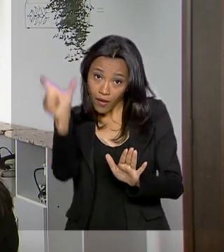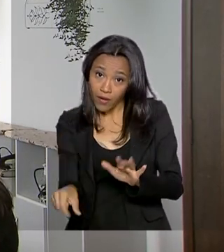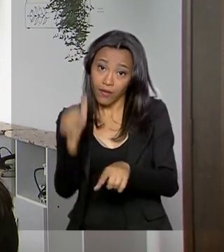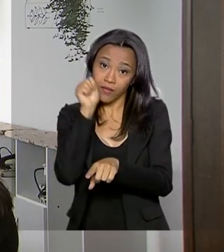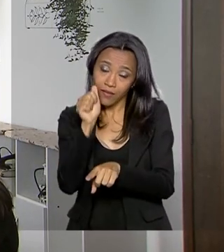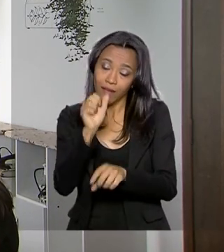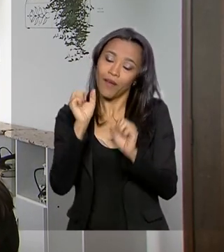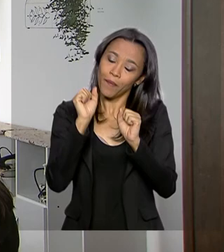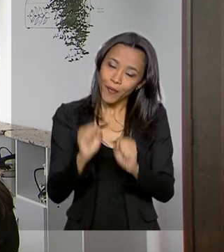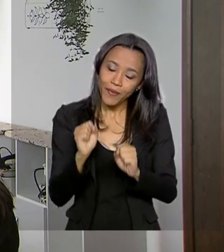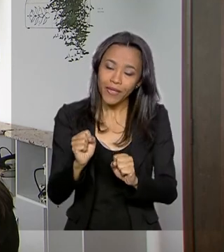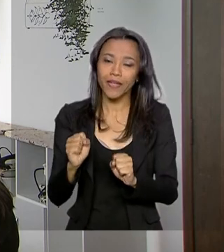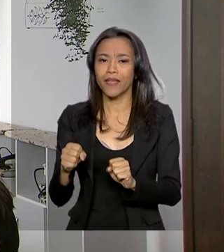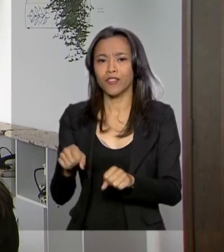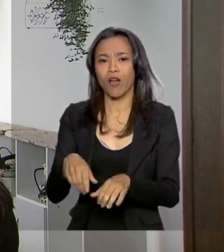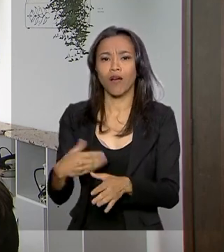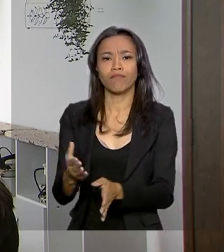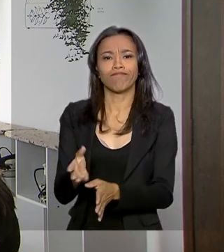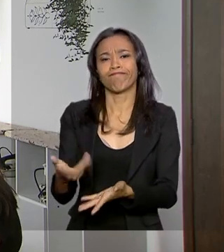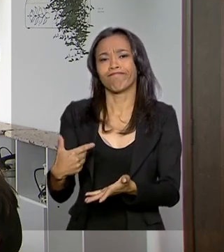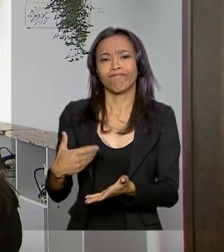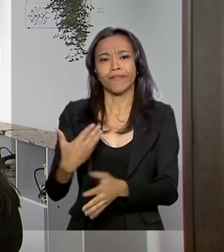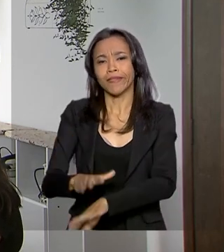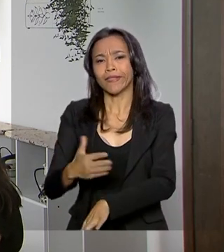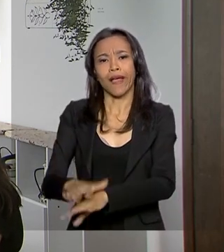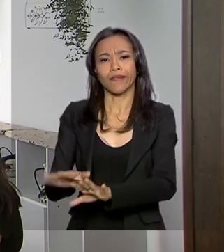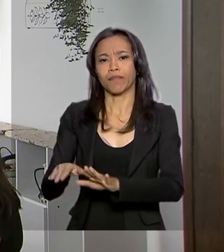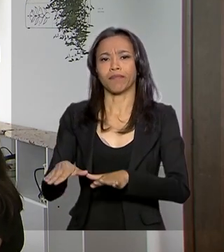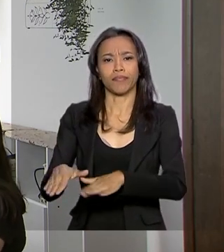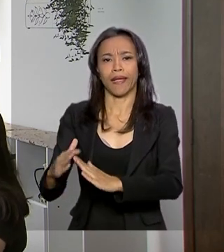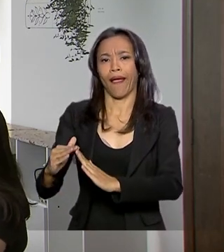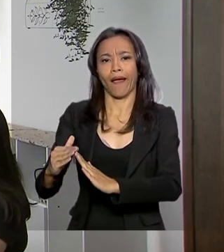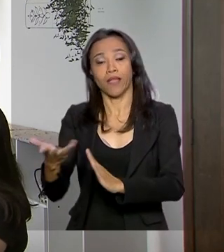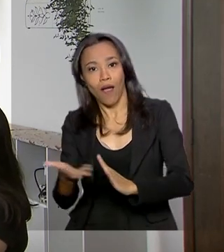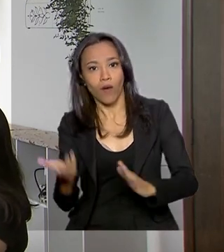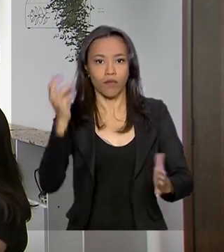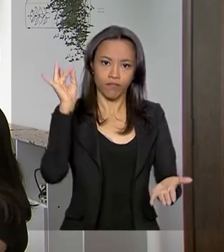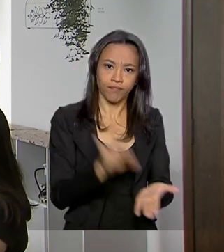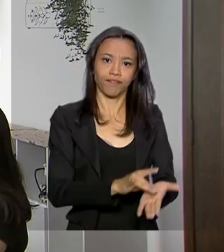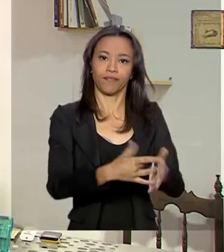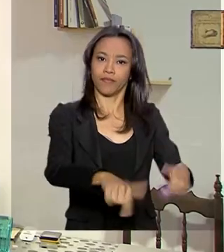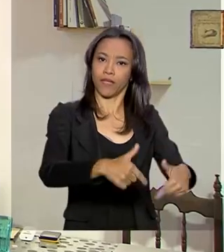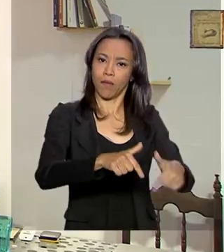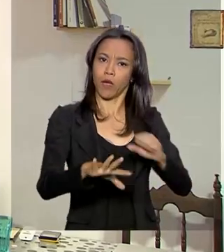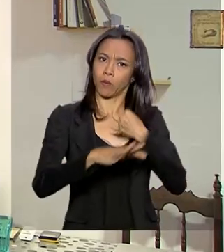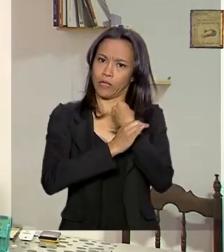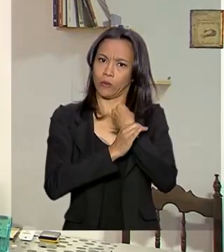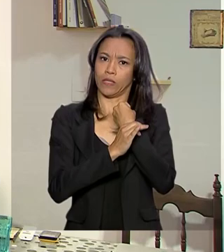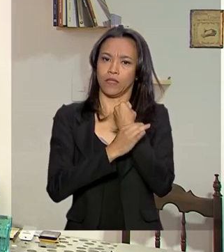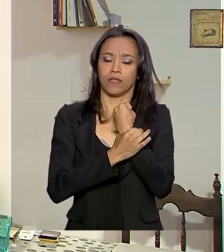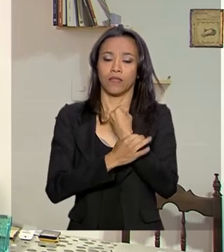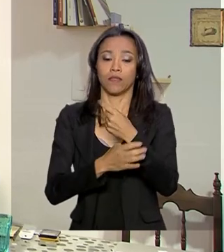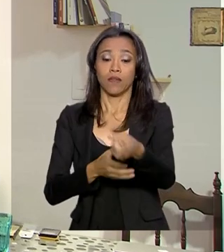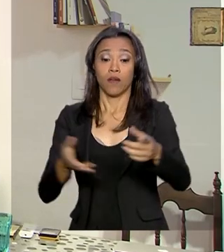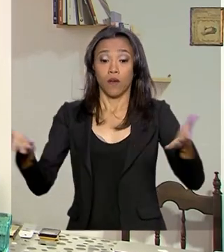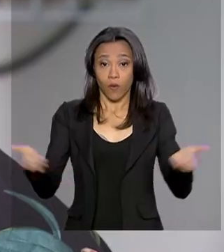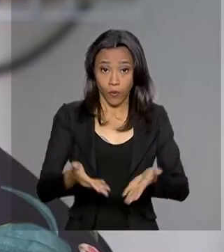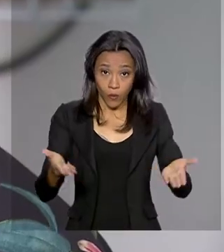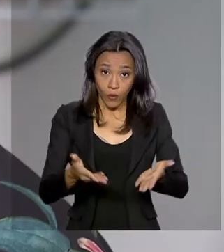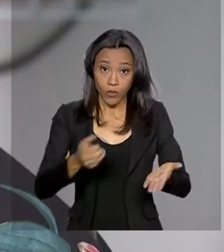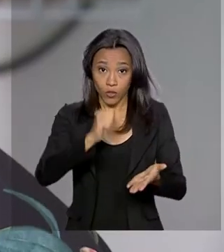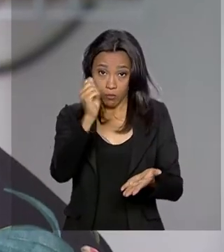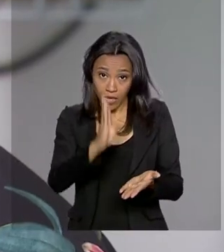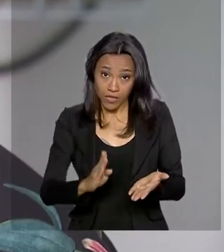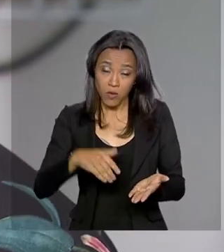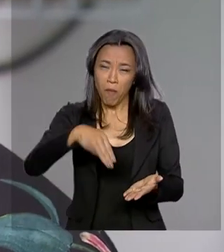pudessem sair da informalidade e atuar no mercado de trabalho com mais segurança. Atualmente, o país conta com mais